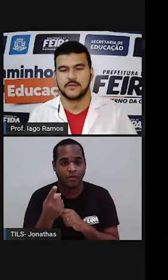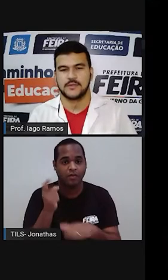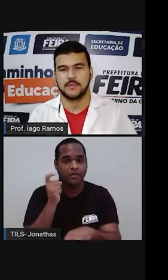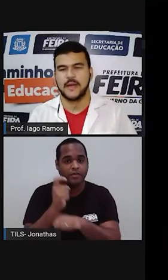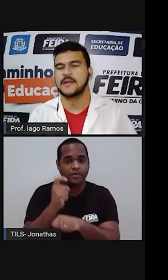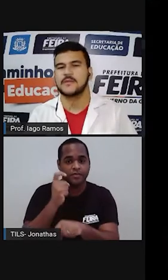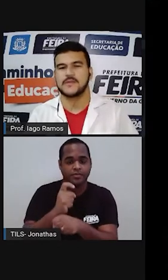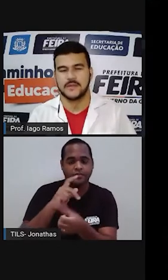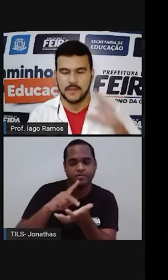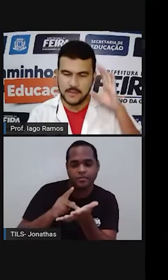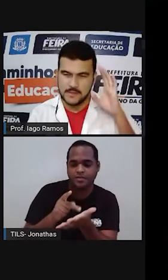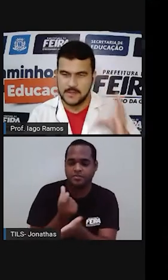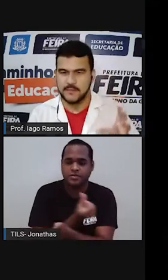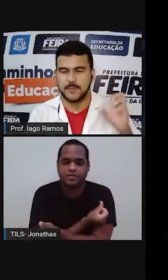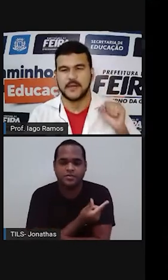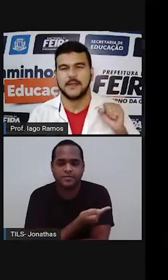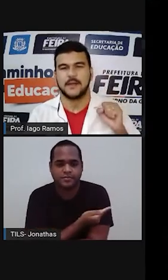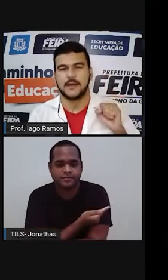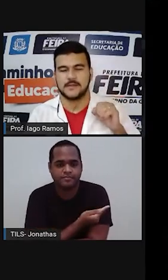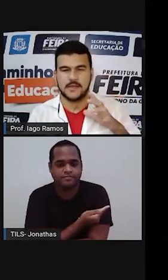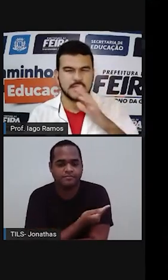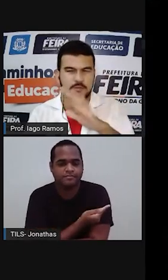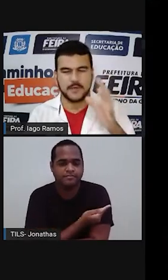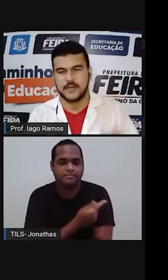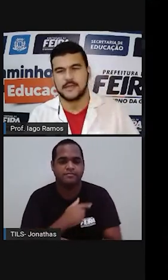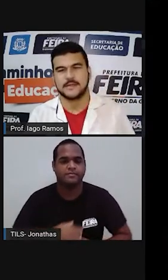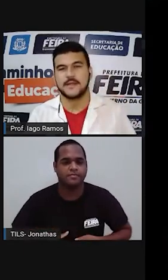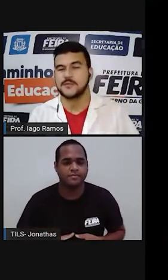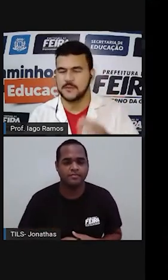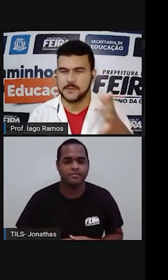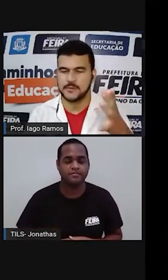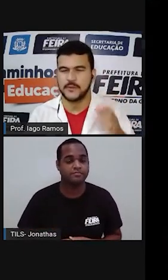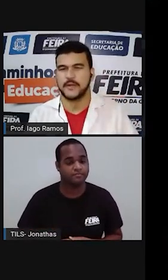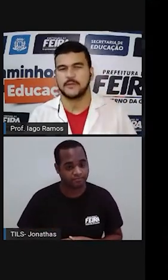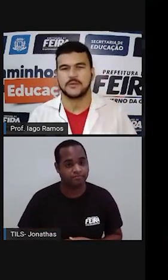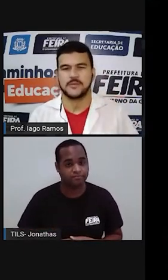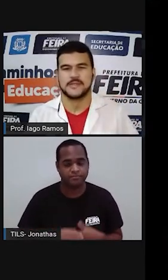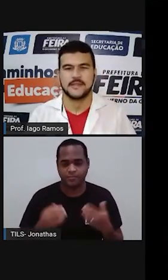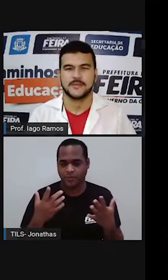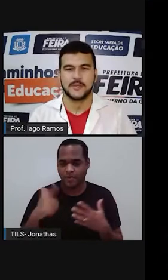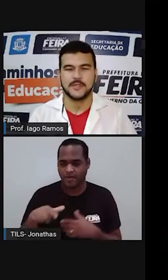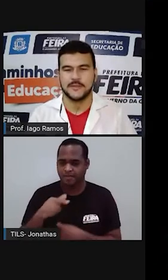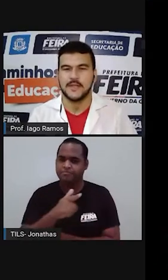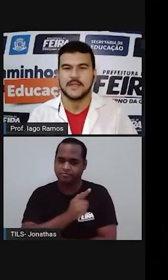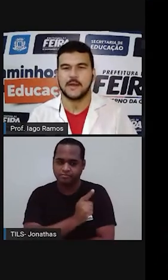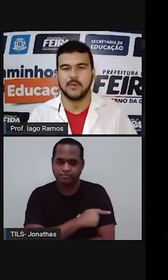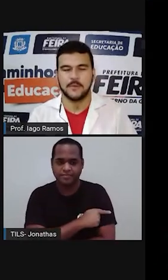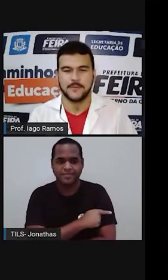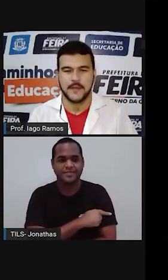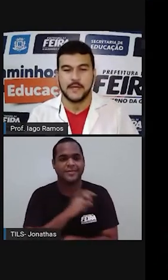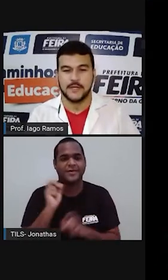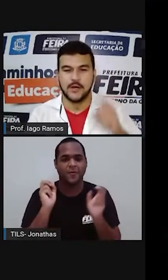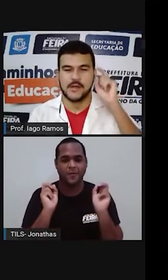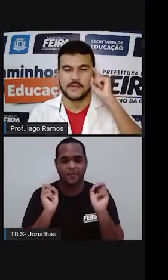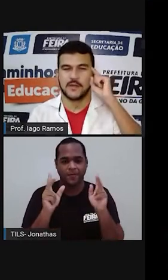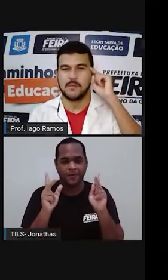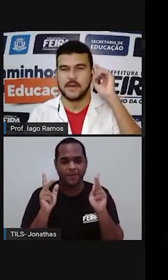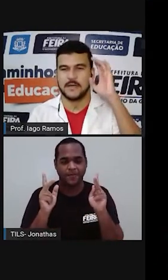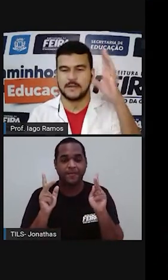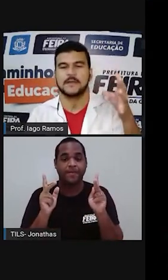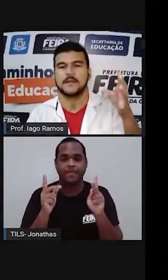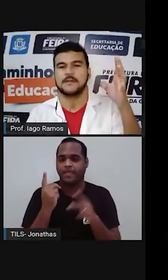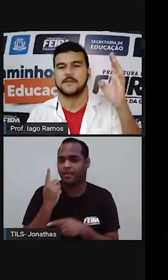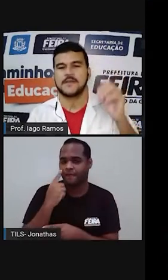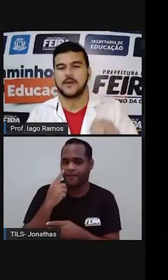Solid Geométricos. Serve para quem é sexto, para quem é sétimo, mas eu estou aqui numa turma de sétimo ano. Tá bom? E olha só que